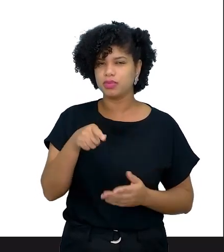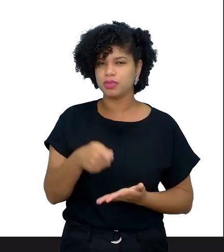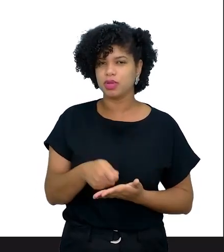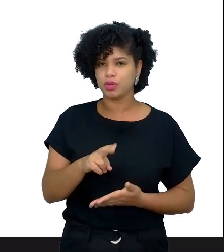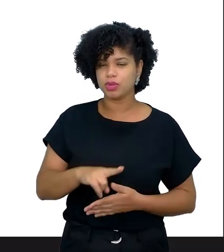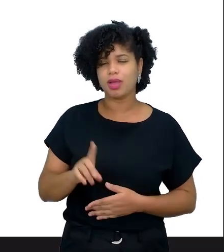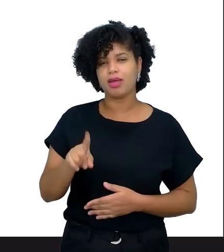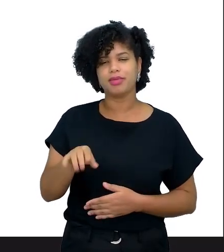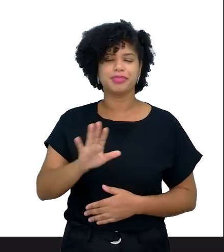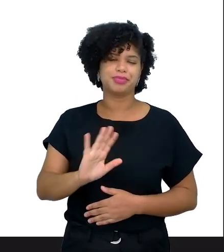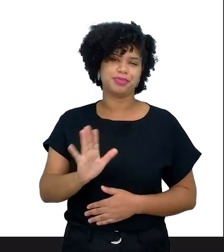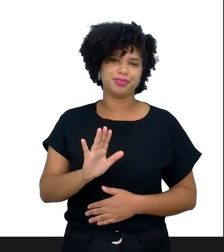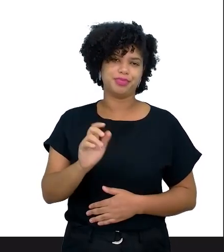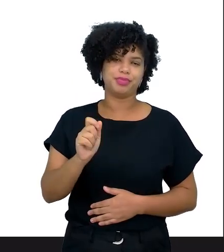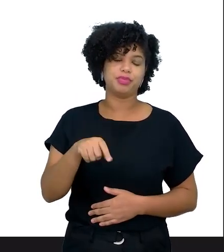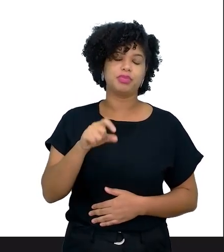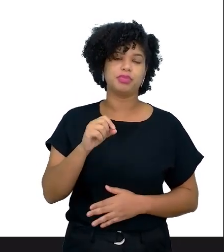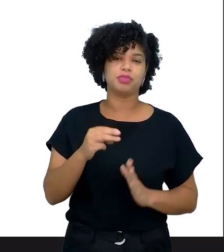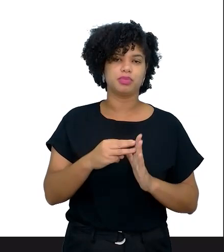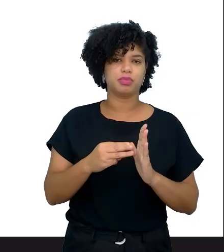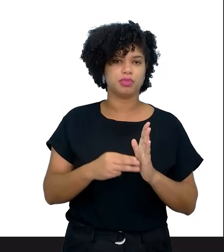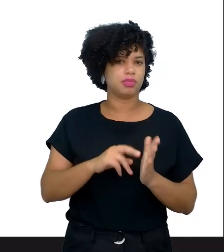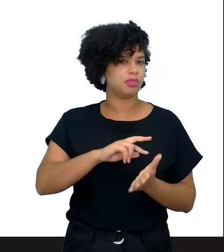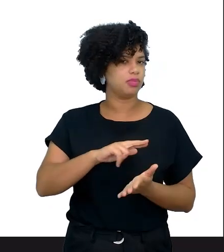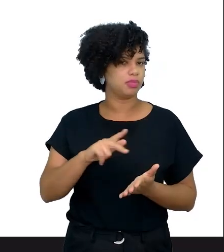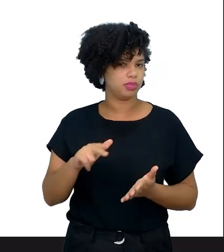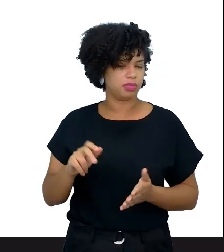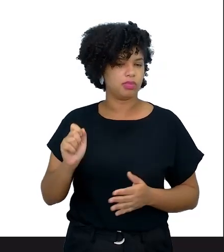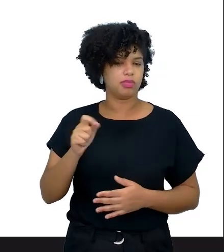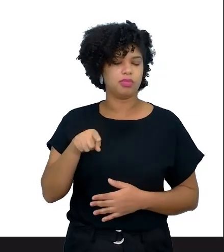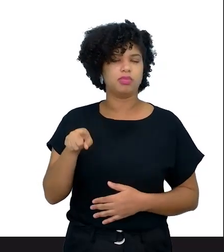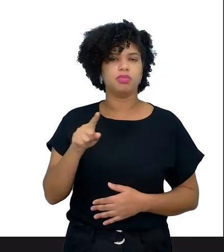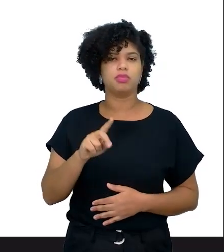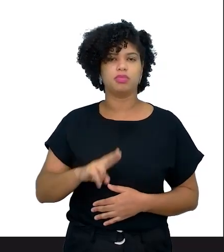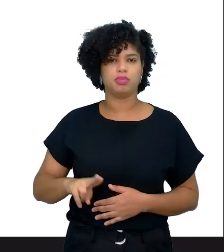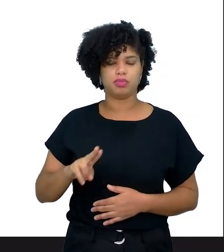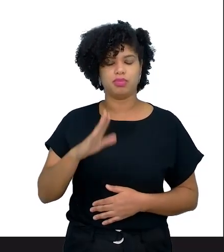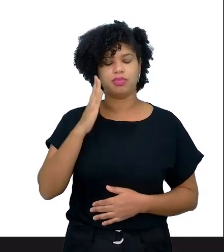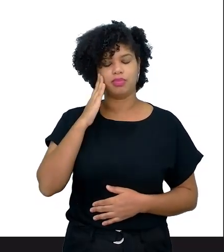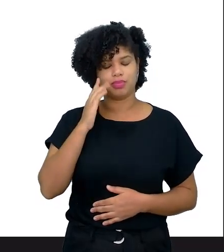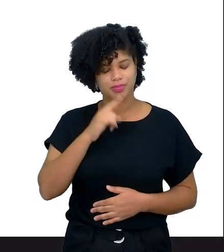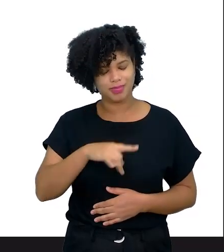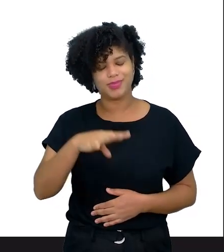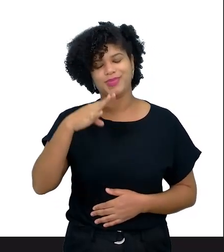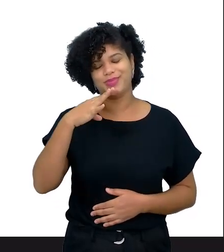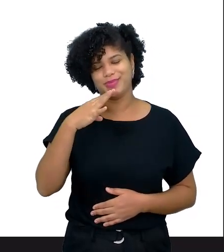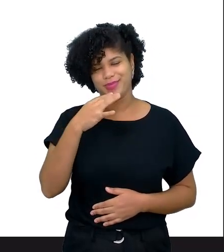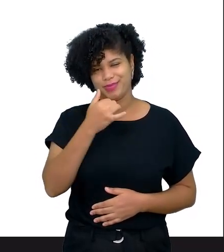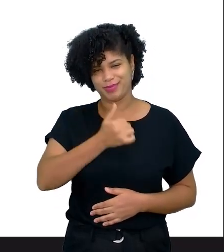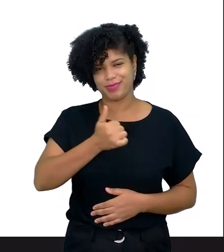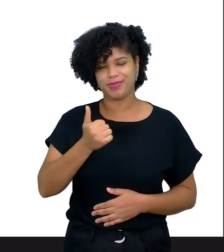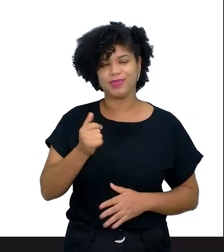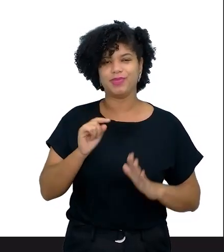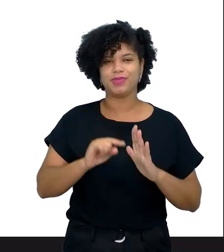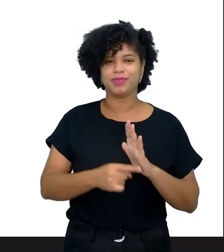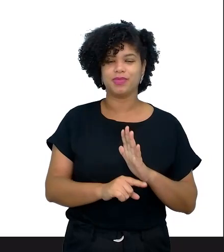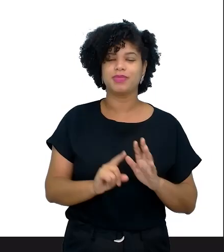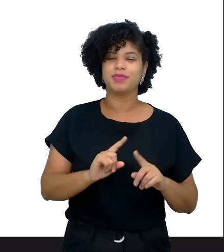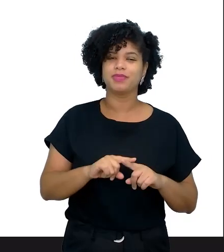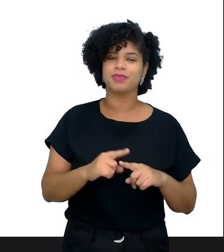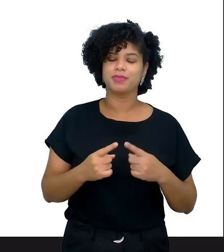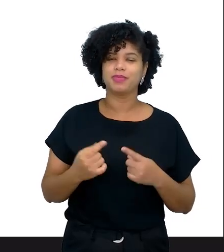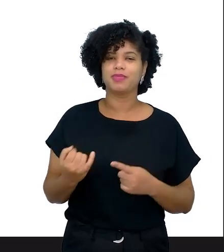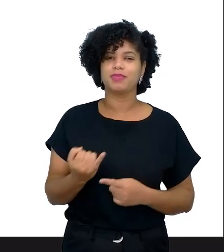de uma metodologia ativa, mas tem várias metodologias aí, eu sei que vocês sabem bastante, mas a gente faz essa